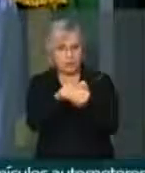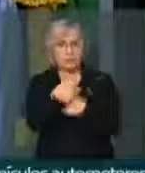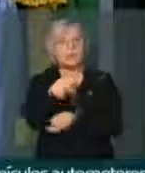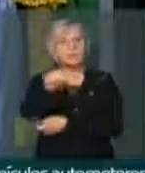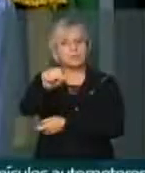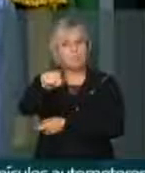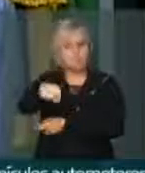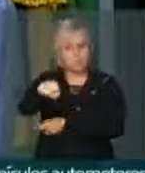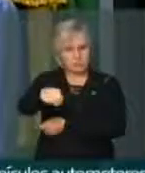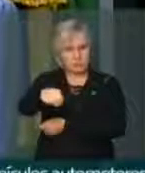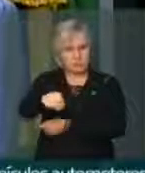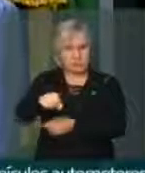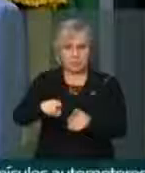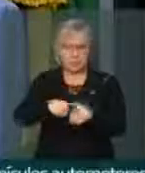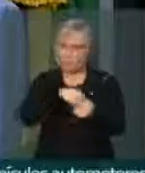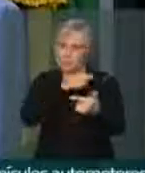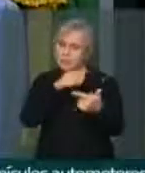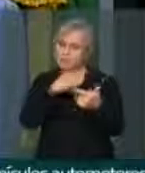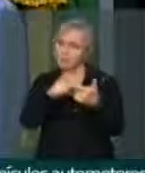O primeiro.